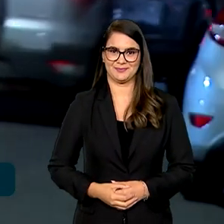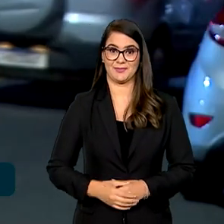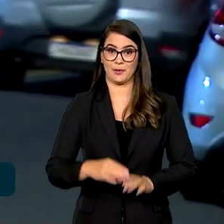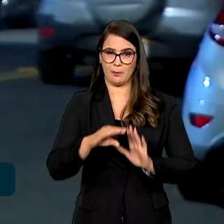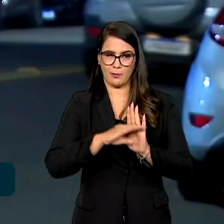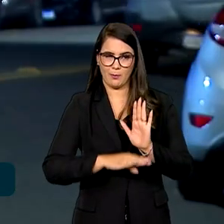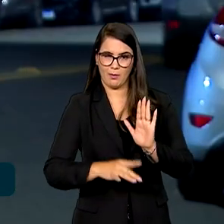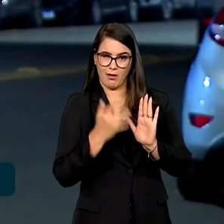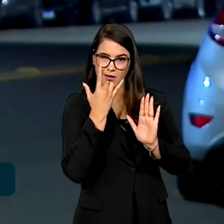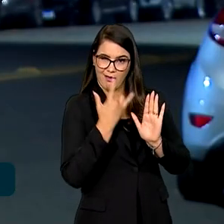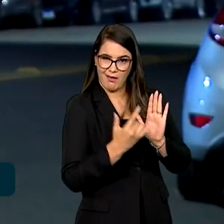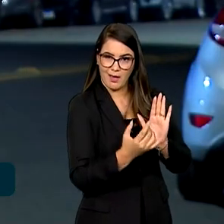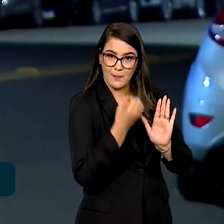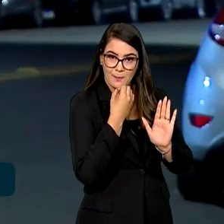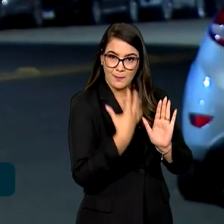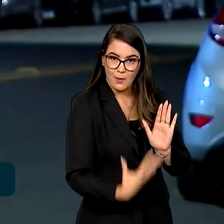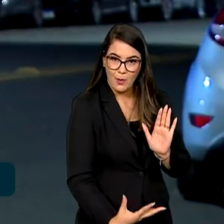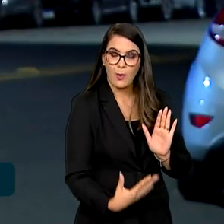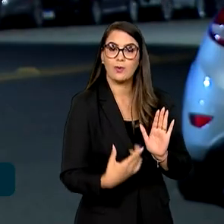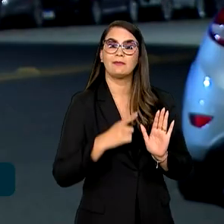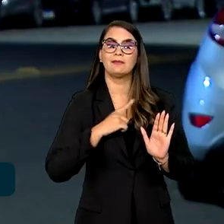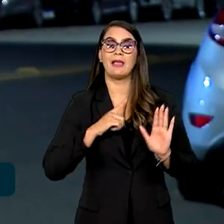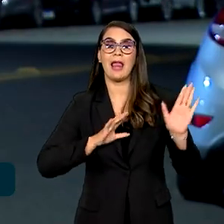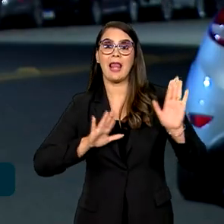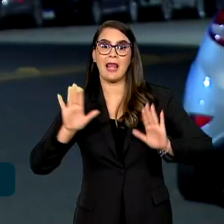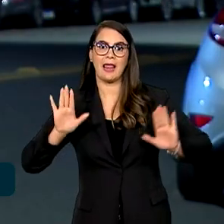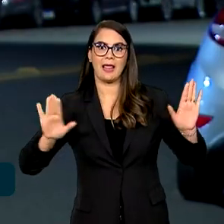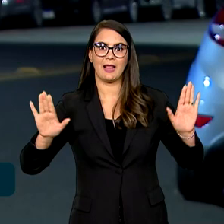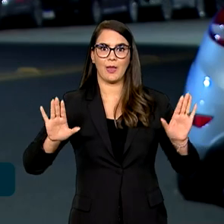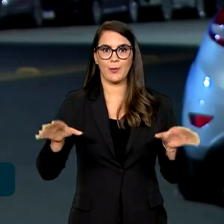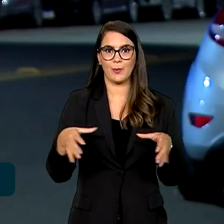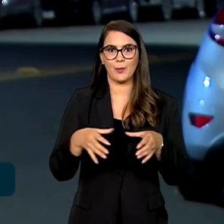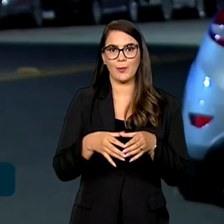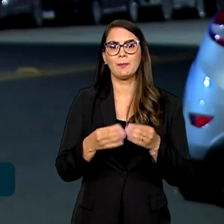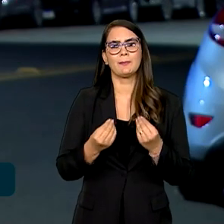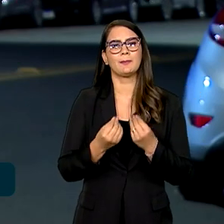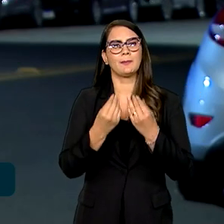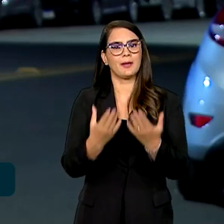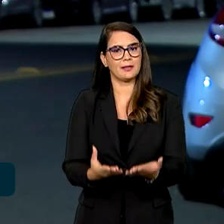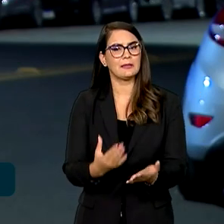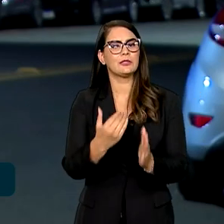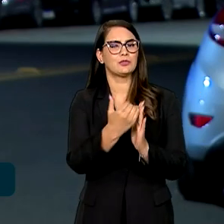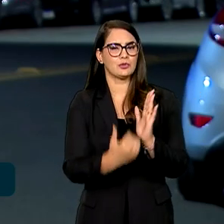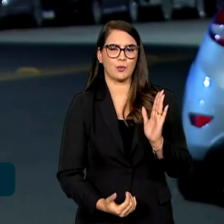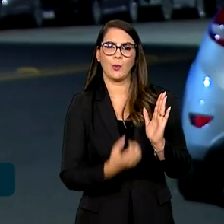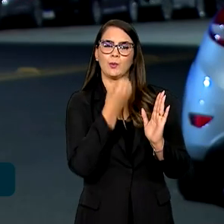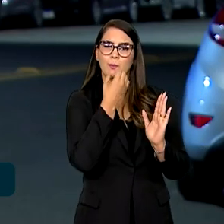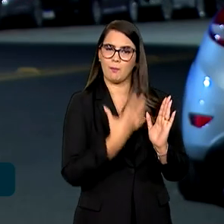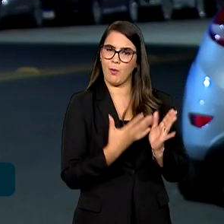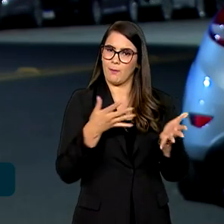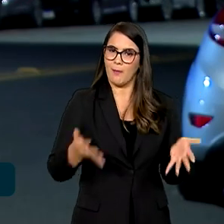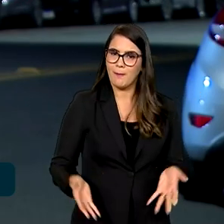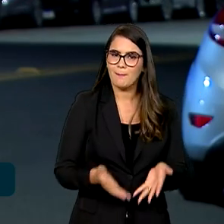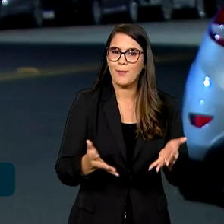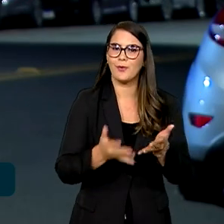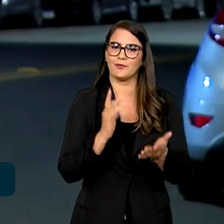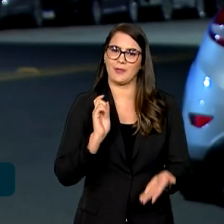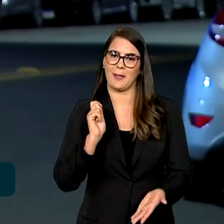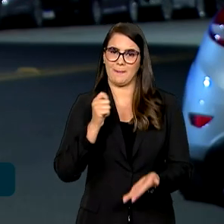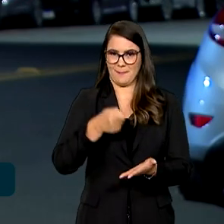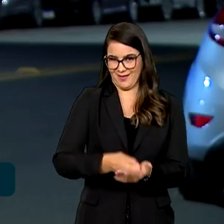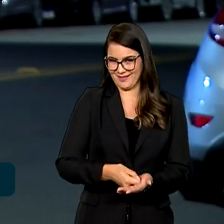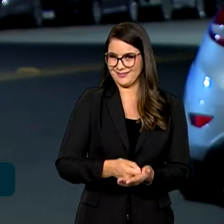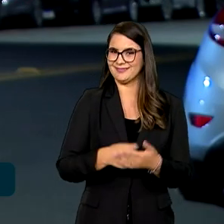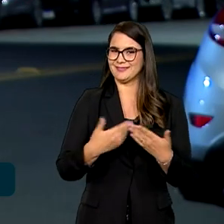Se Atraente, justamente o governo federal fez um leilão entre os credores para que eles oferecessem bons descontos para que as pessoas se motivassem a quitar suas dívidas.